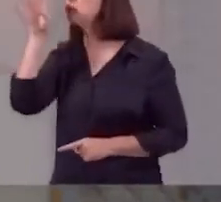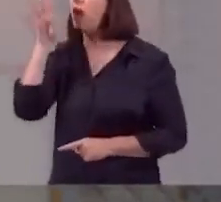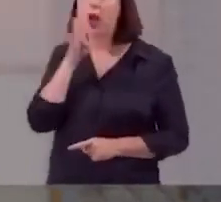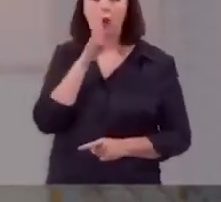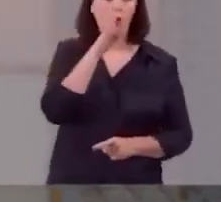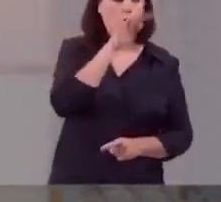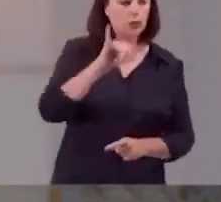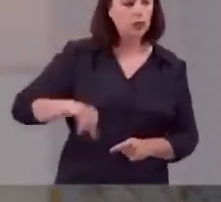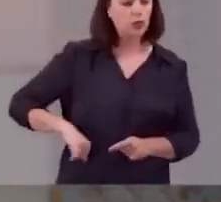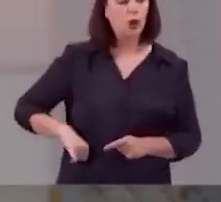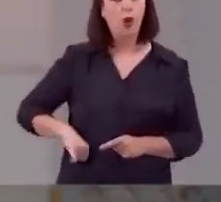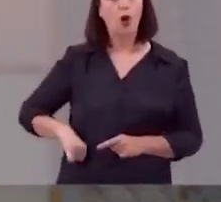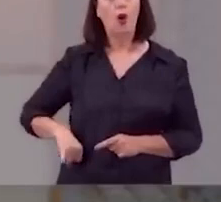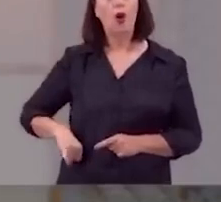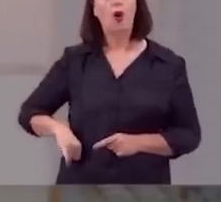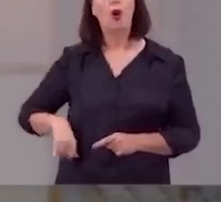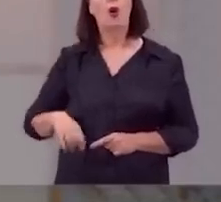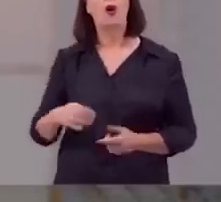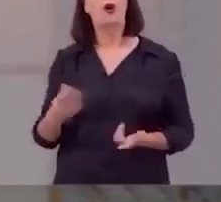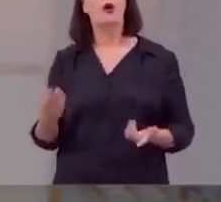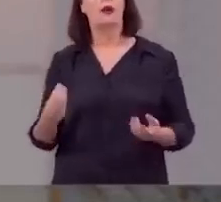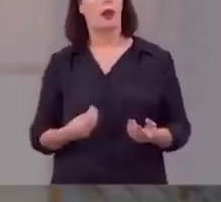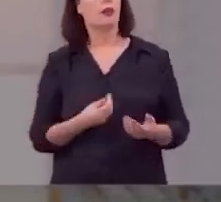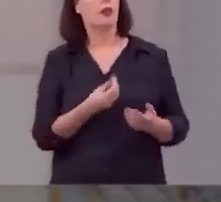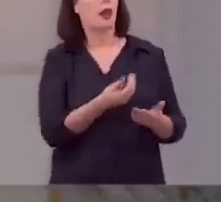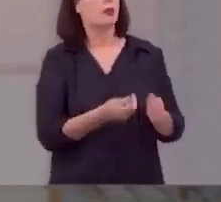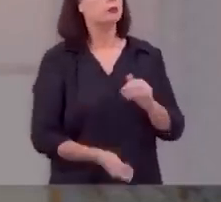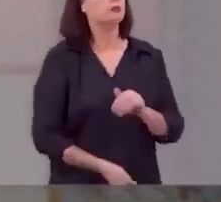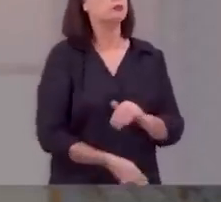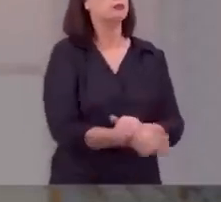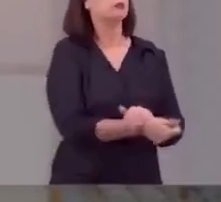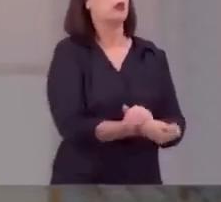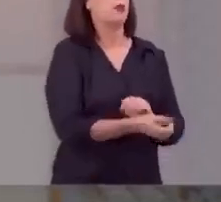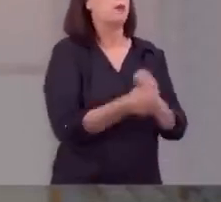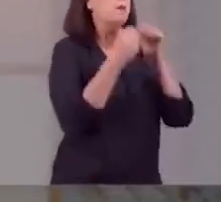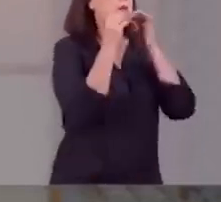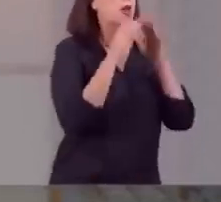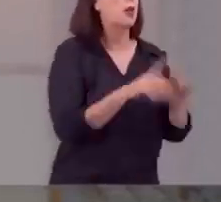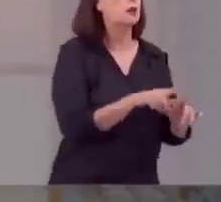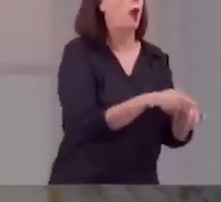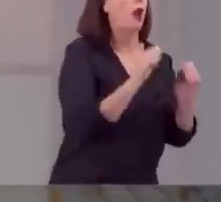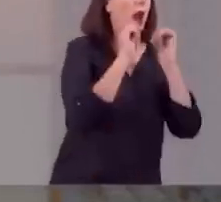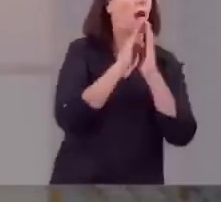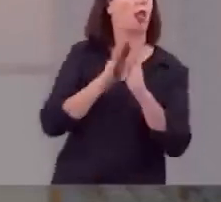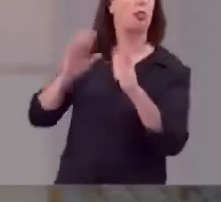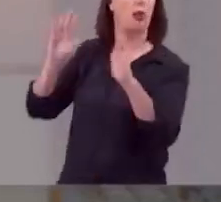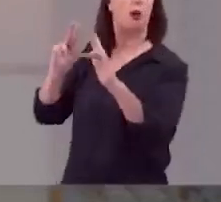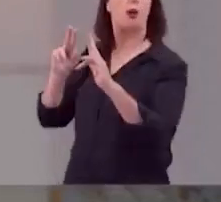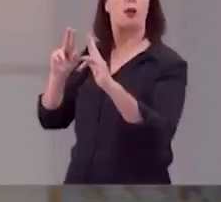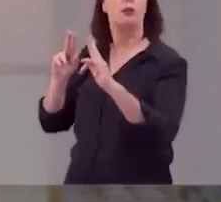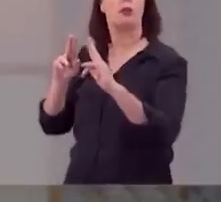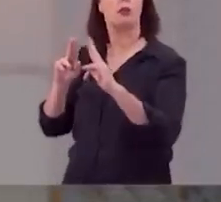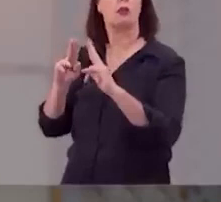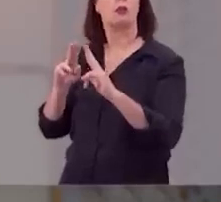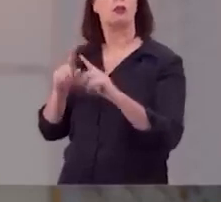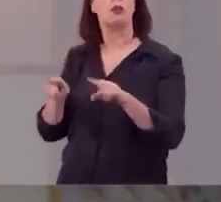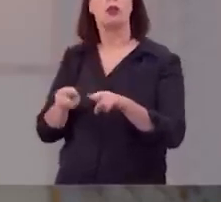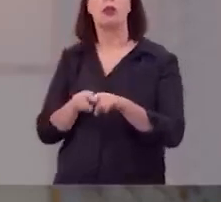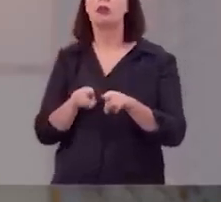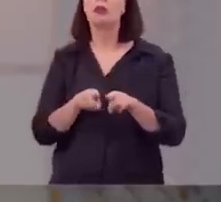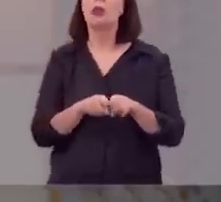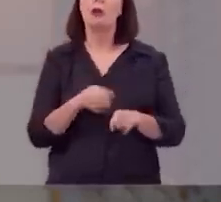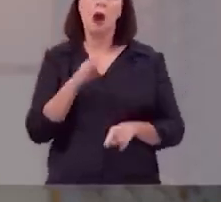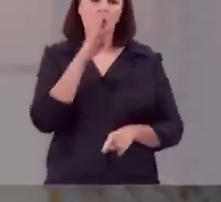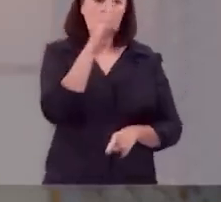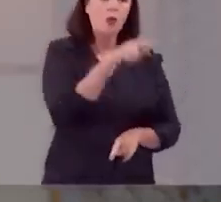a Deus de subornar Jó com bênçãos para receber dele adoração e acusou veladamente Jó